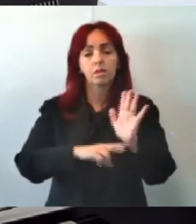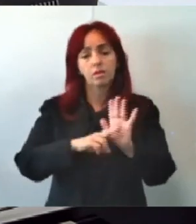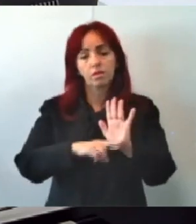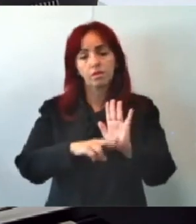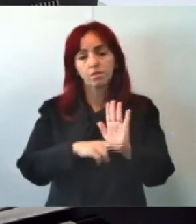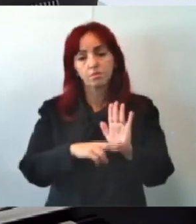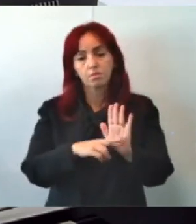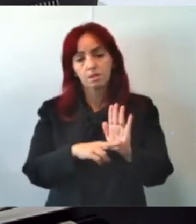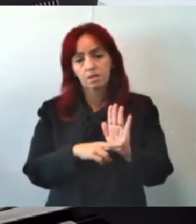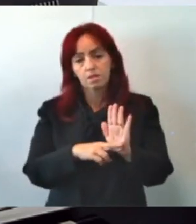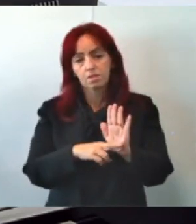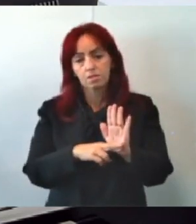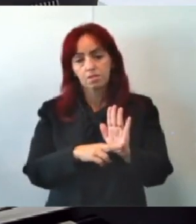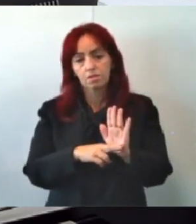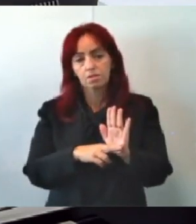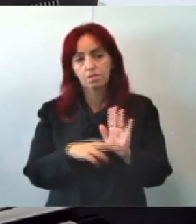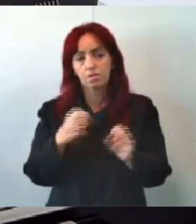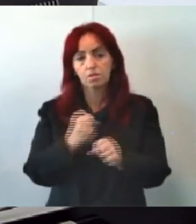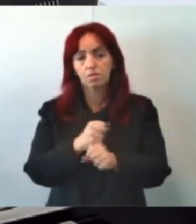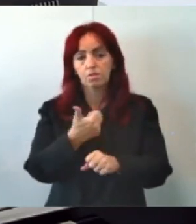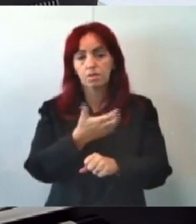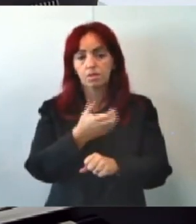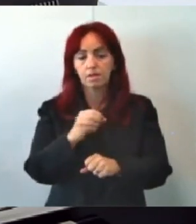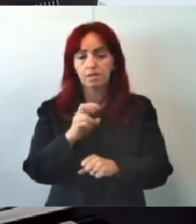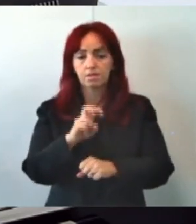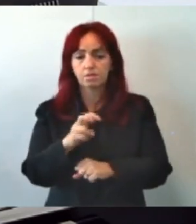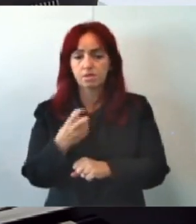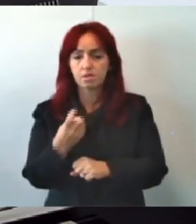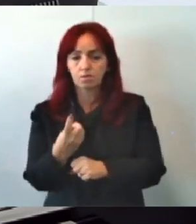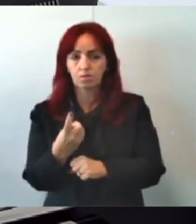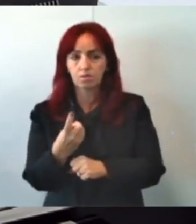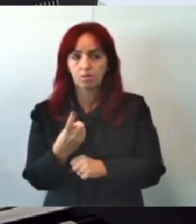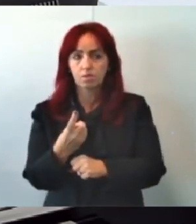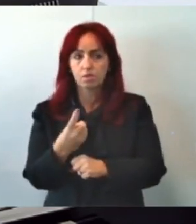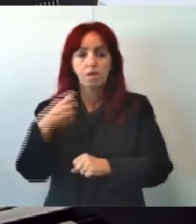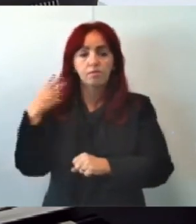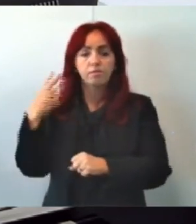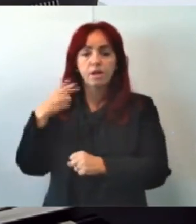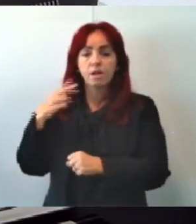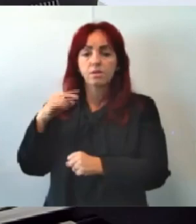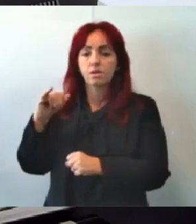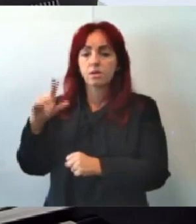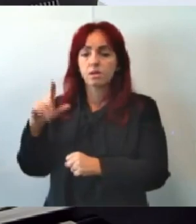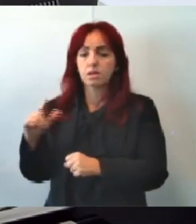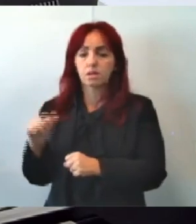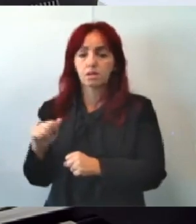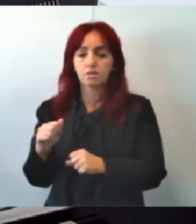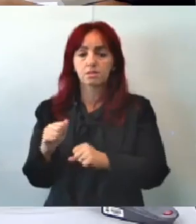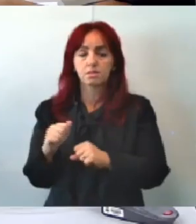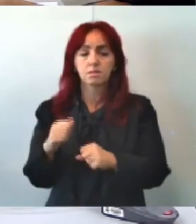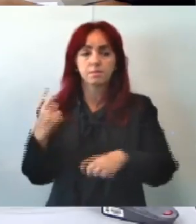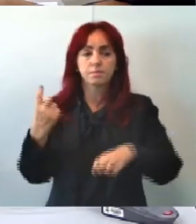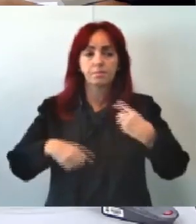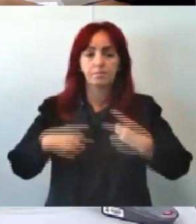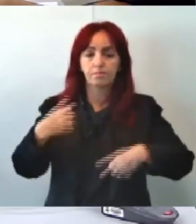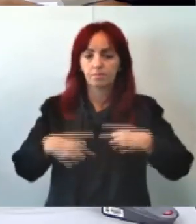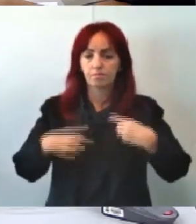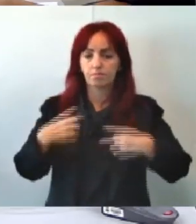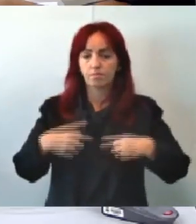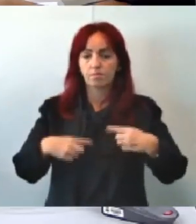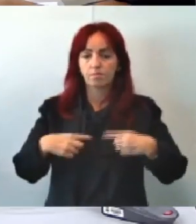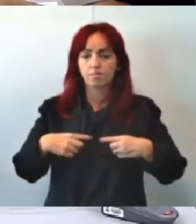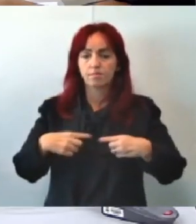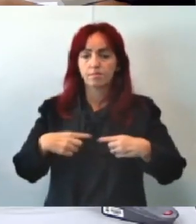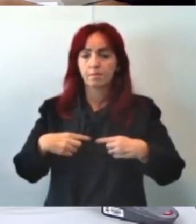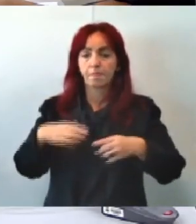Número 1051 2023 Autoria Da vereadora Isa Lourença Em discussão Em